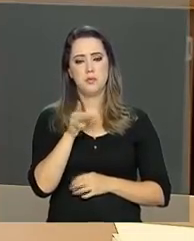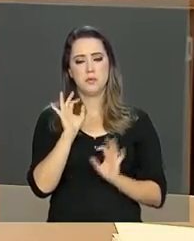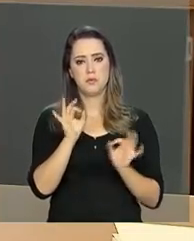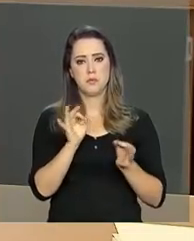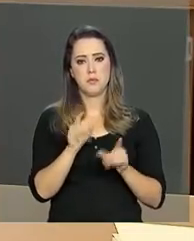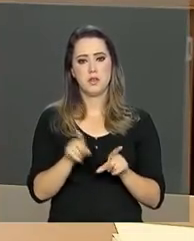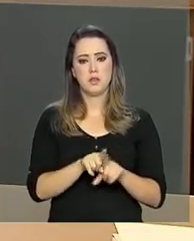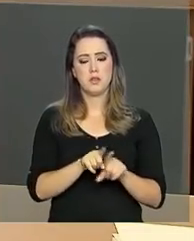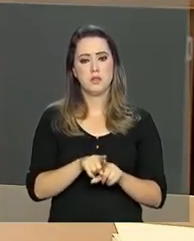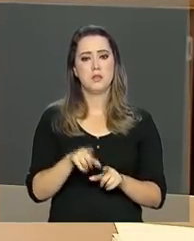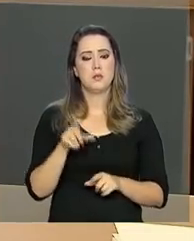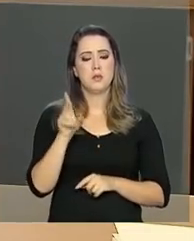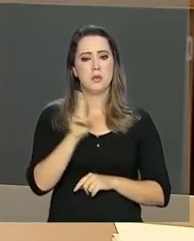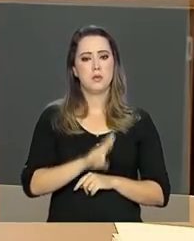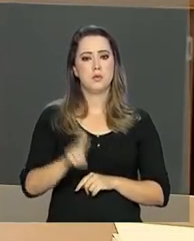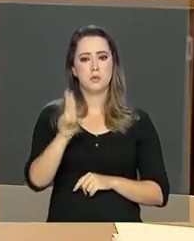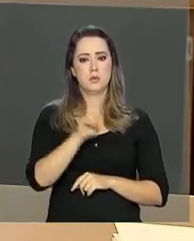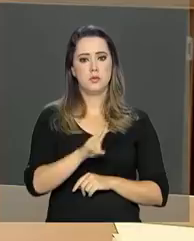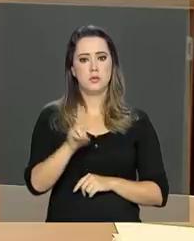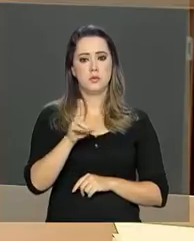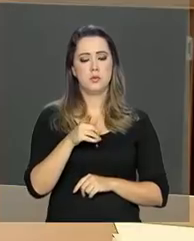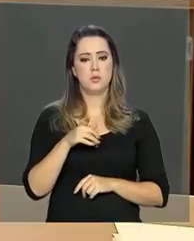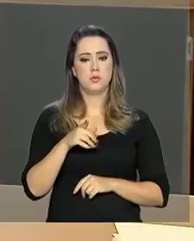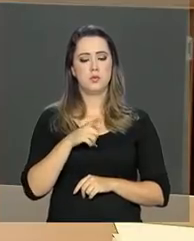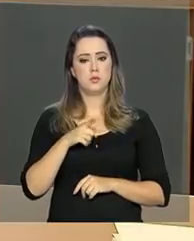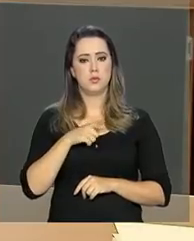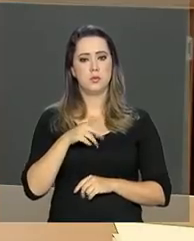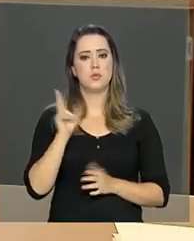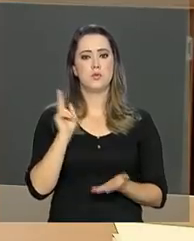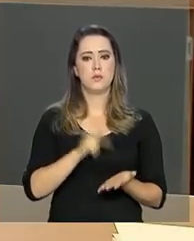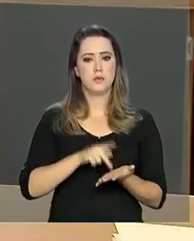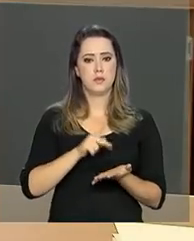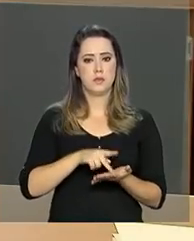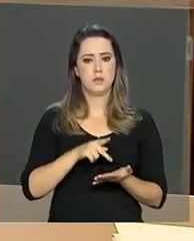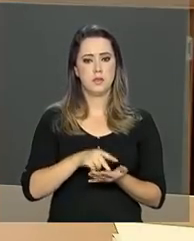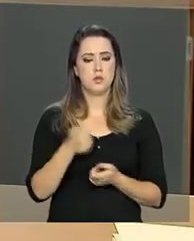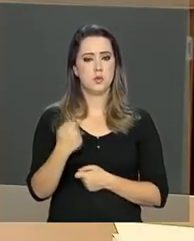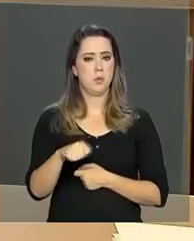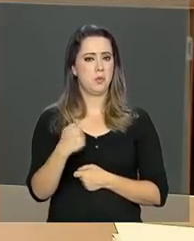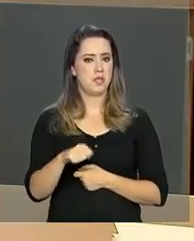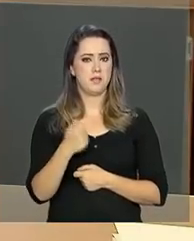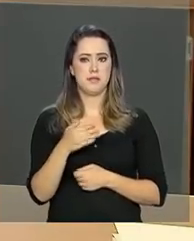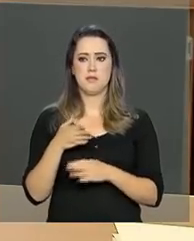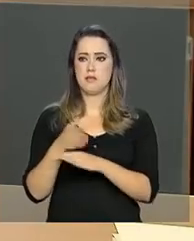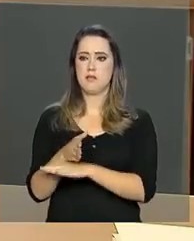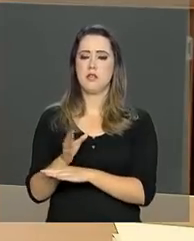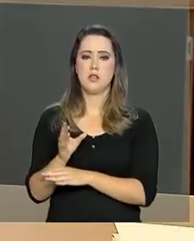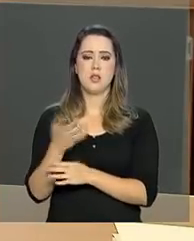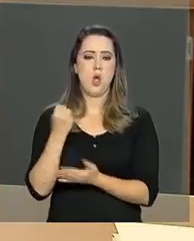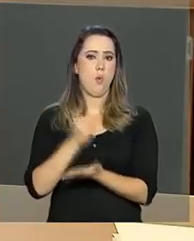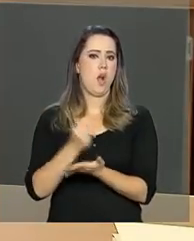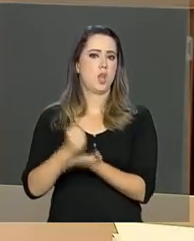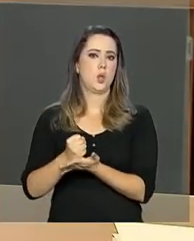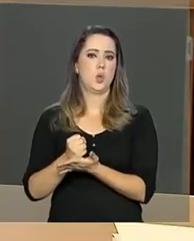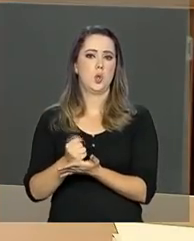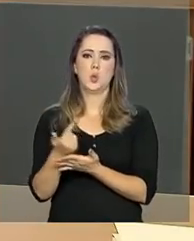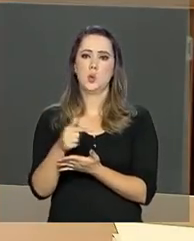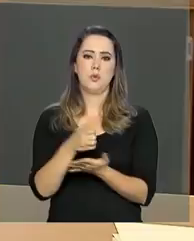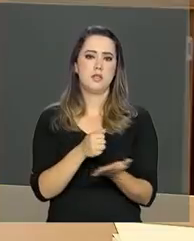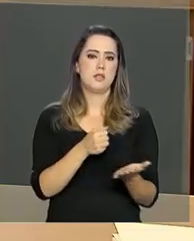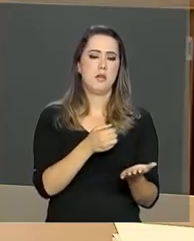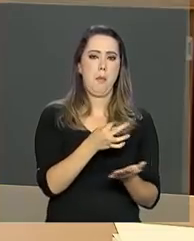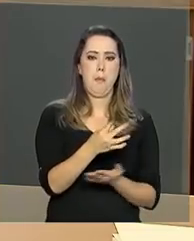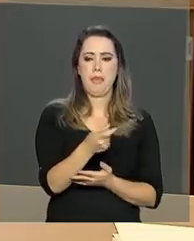Tem a questão de você utilizar também como autenticação, ou seja, um documento verdadeiro, sem a necessidade de ir até um cartório e sem a necessidade de pagar